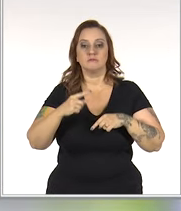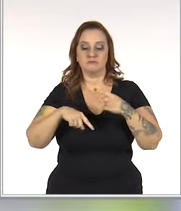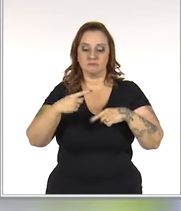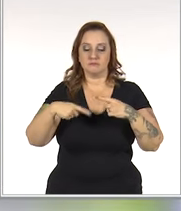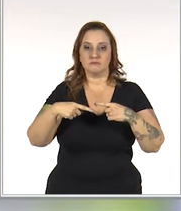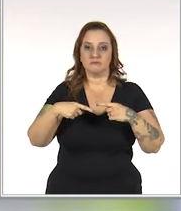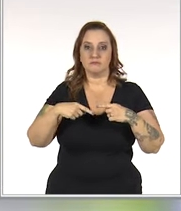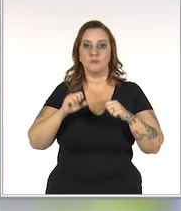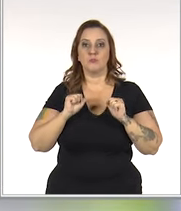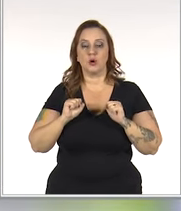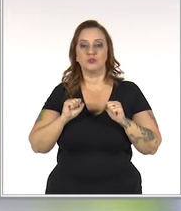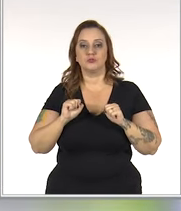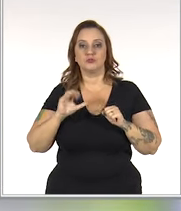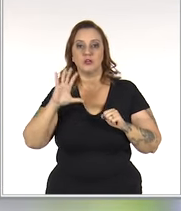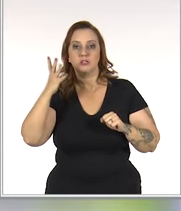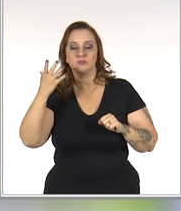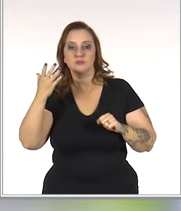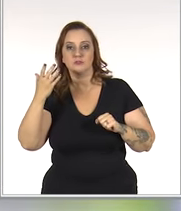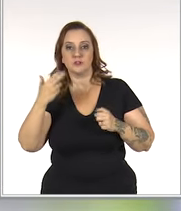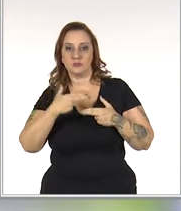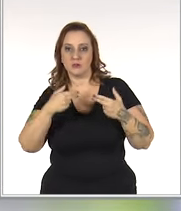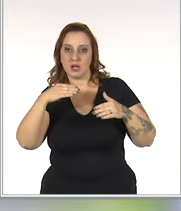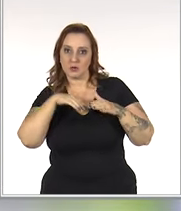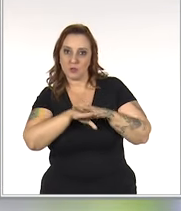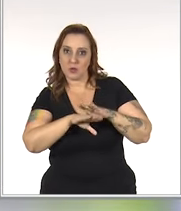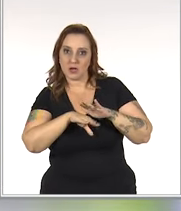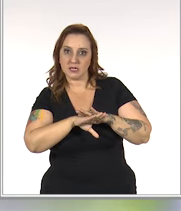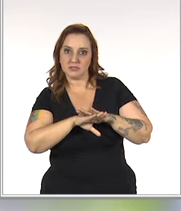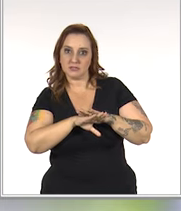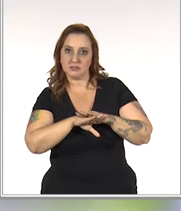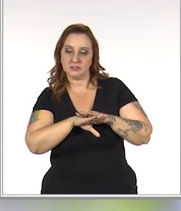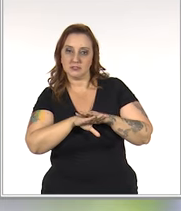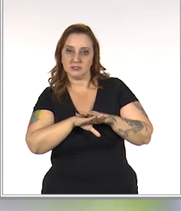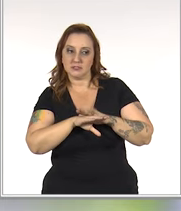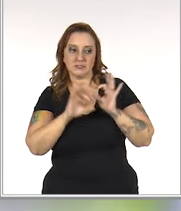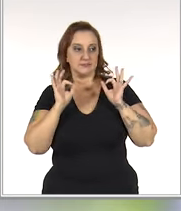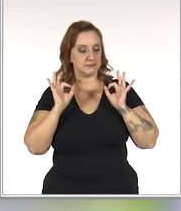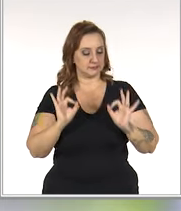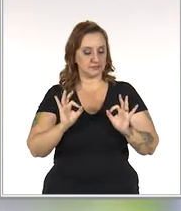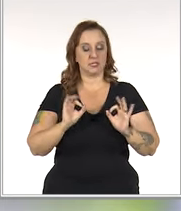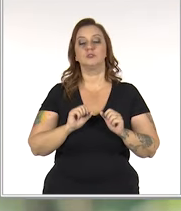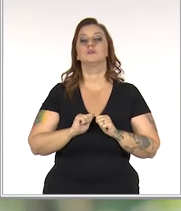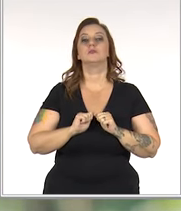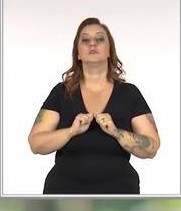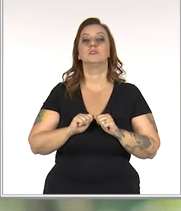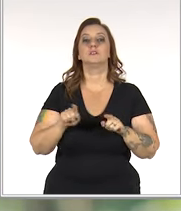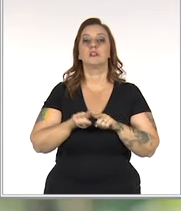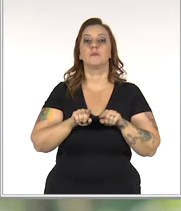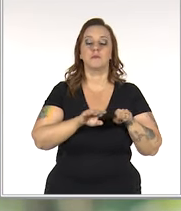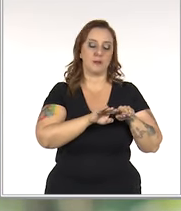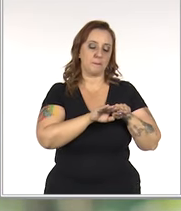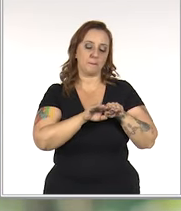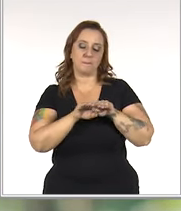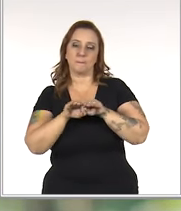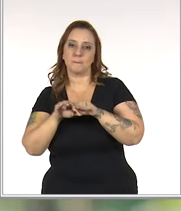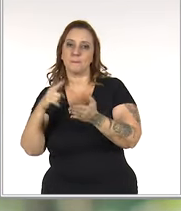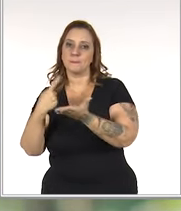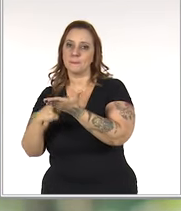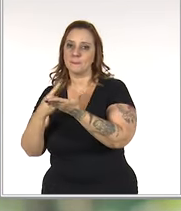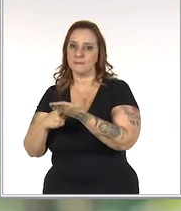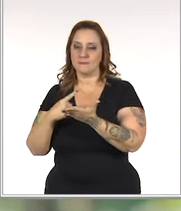tomar medidas para ter um armazenamento, uma estocagem correta. Eu posso alinhar com